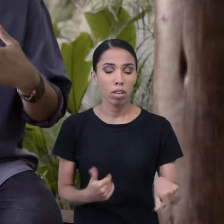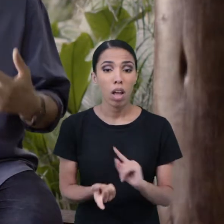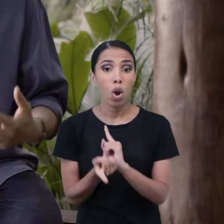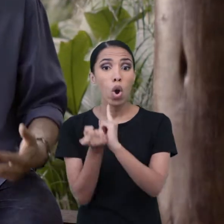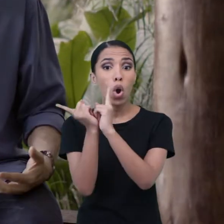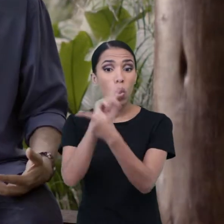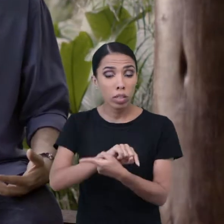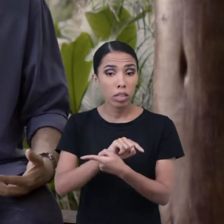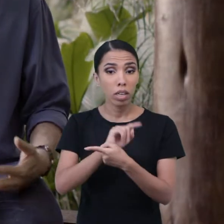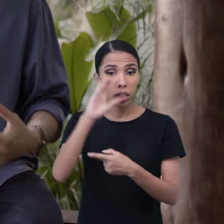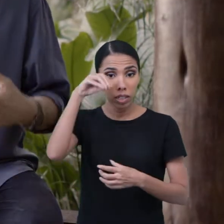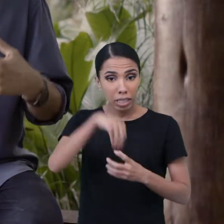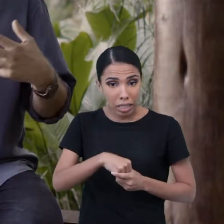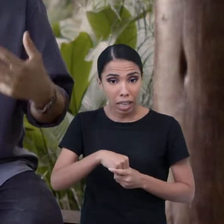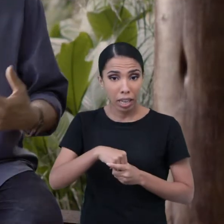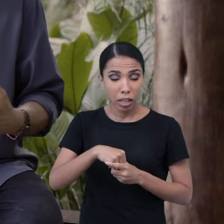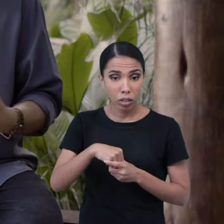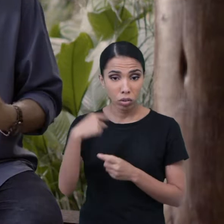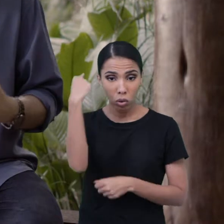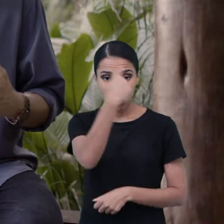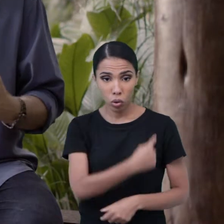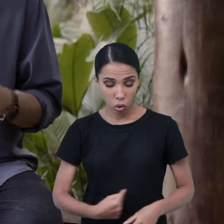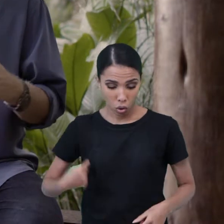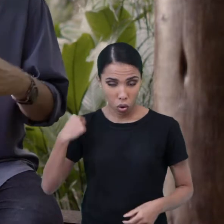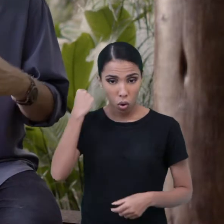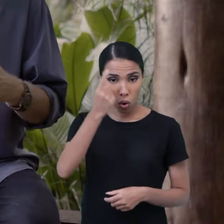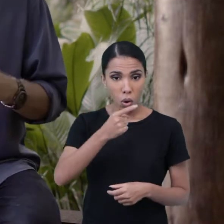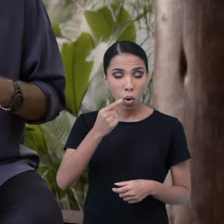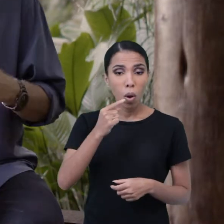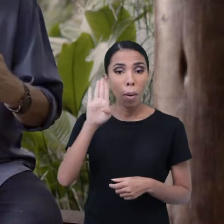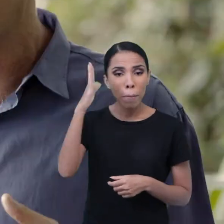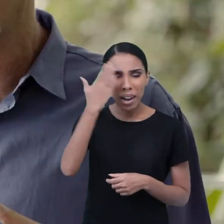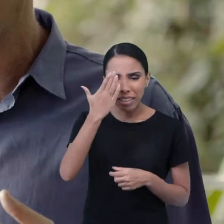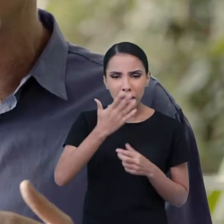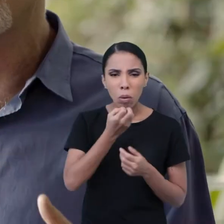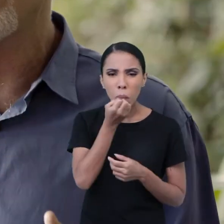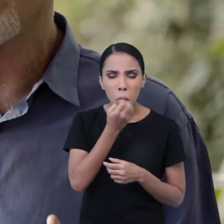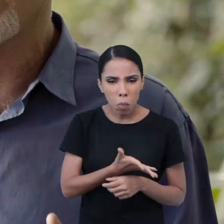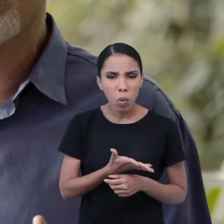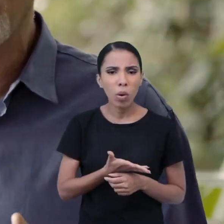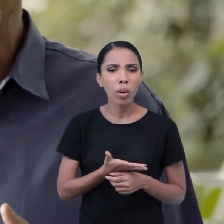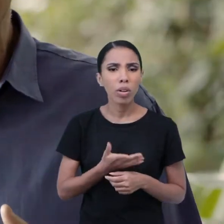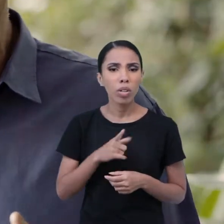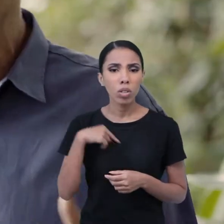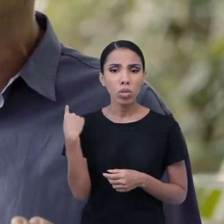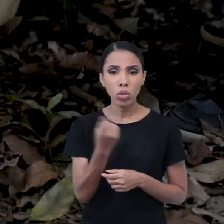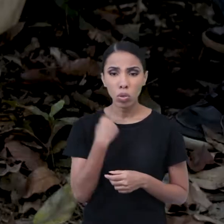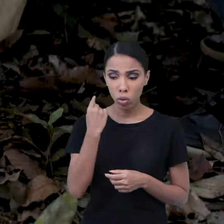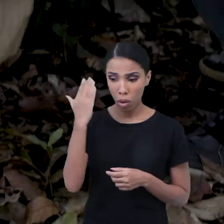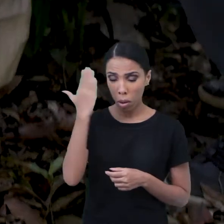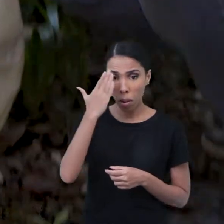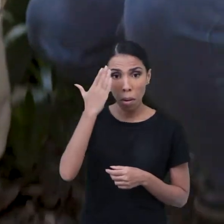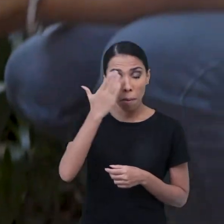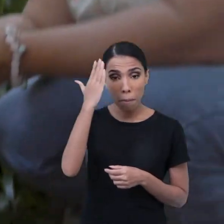no nosso organismo... Doutor Daniel Becker. bactérias. Nós somos muito o outro também. Tem teses que dizem que nós somos mais bactérias do que